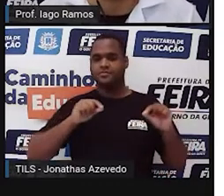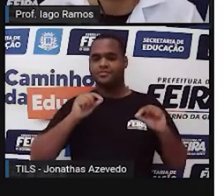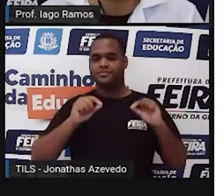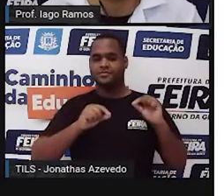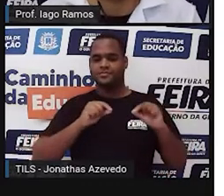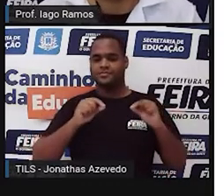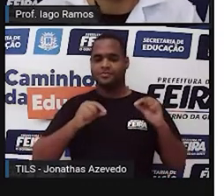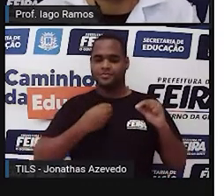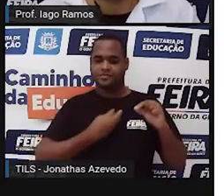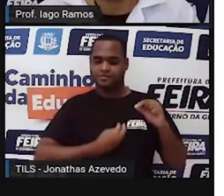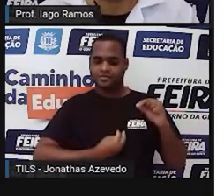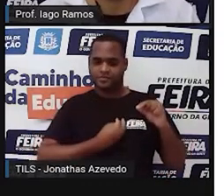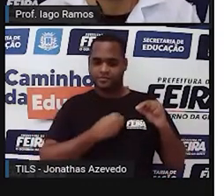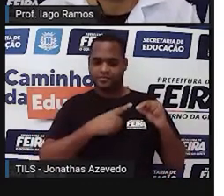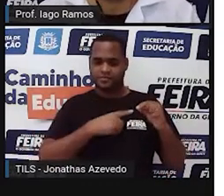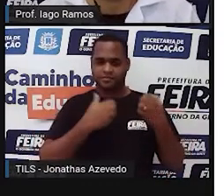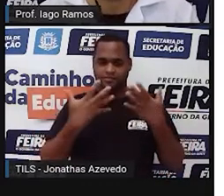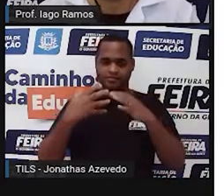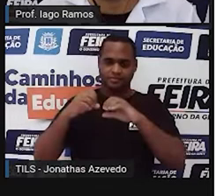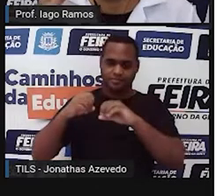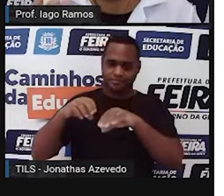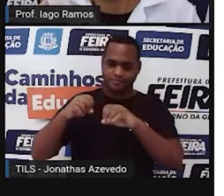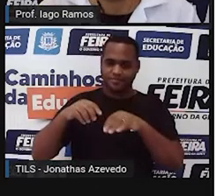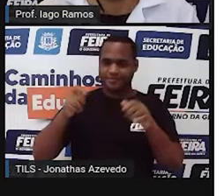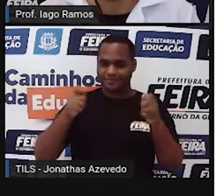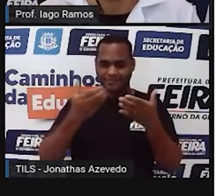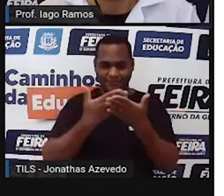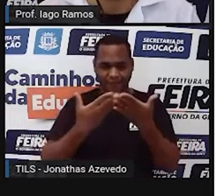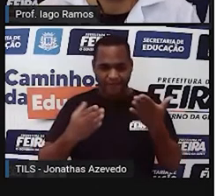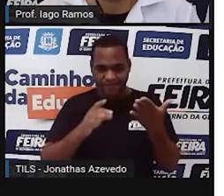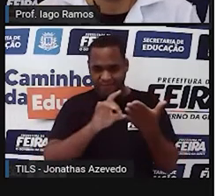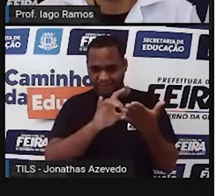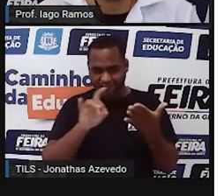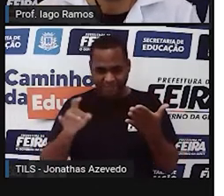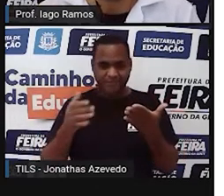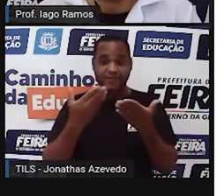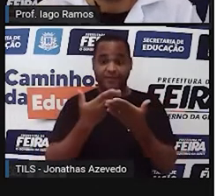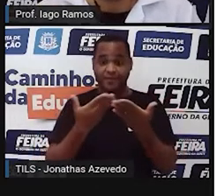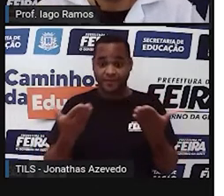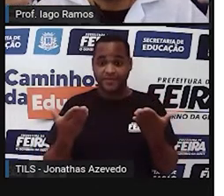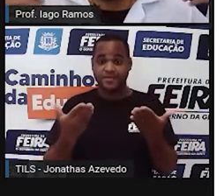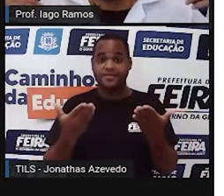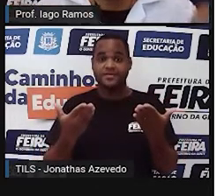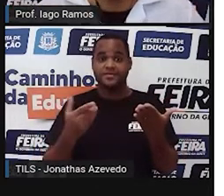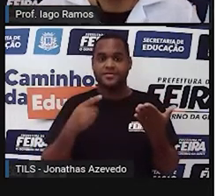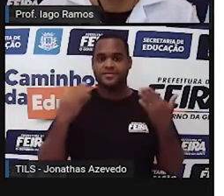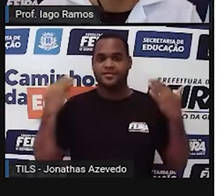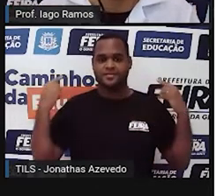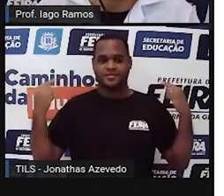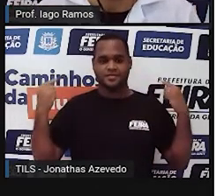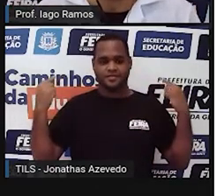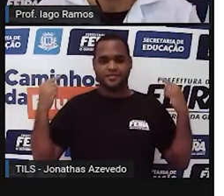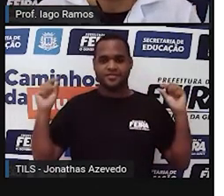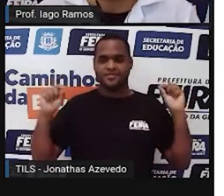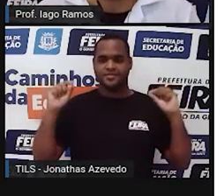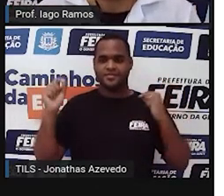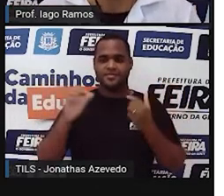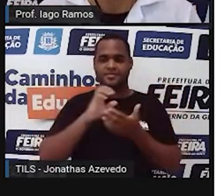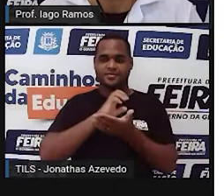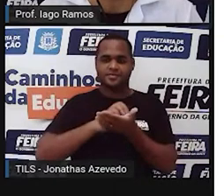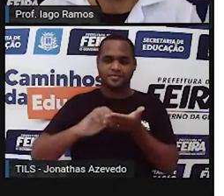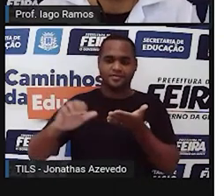né? Onde eu estou fazendo essa aula acontecer para chegar aí, para você, é que aqui atrás de mim está o